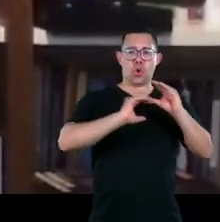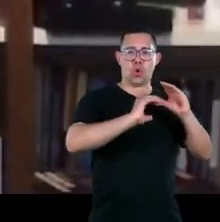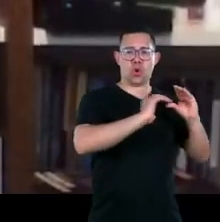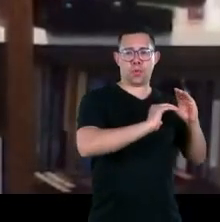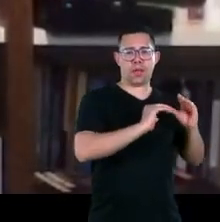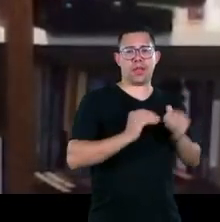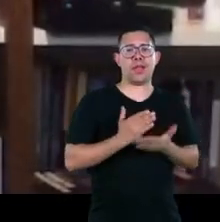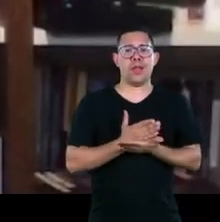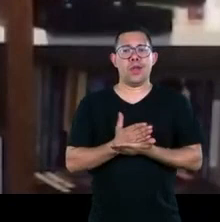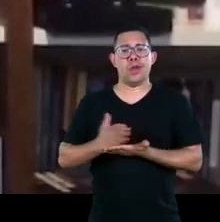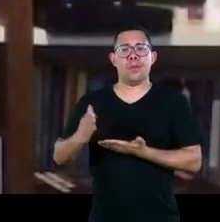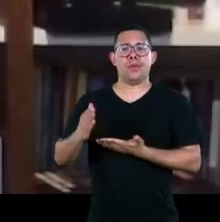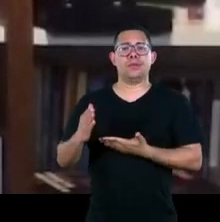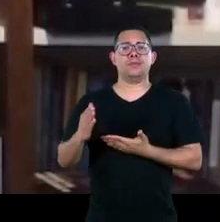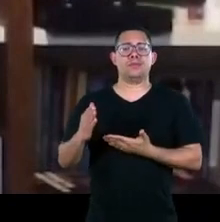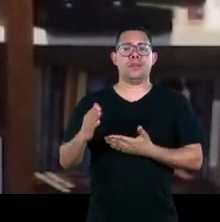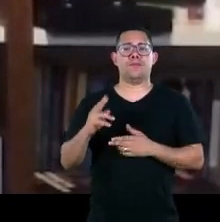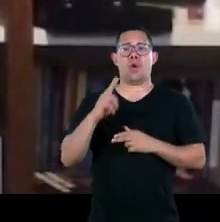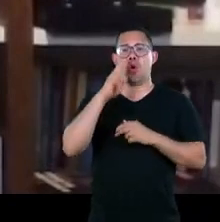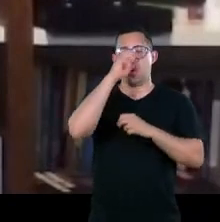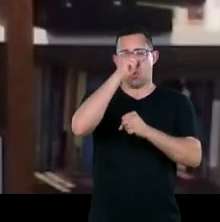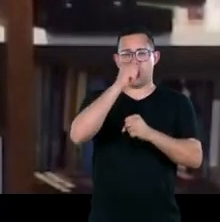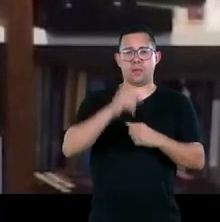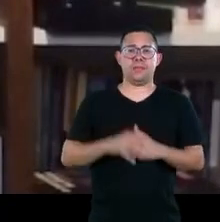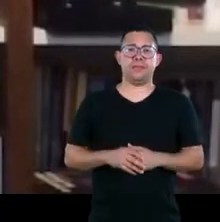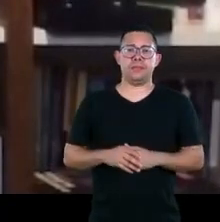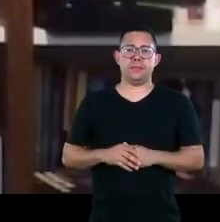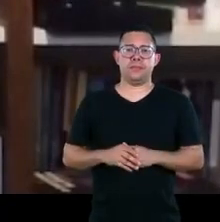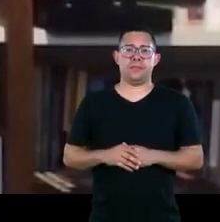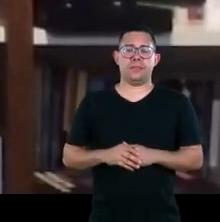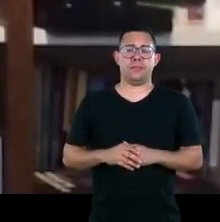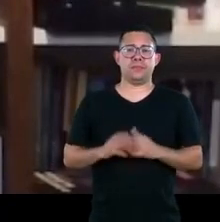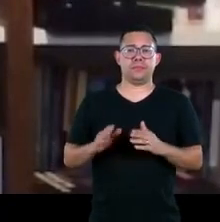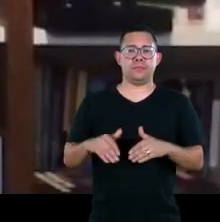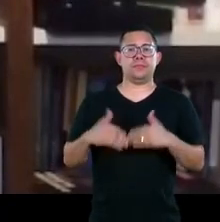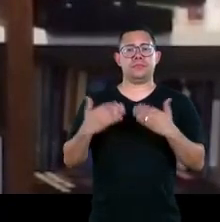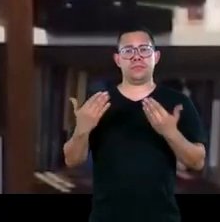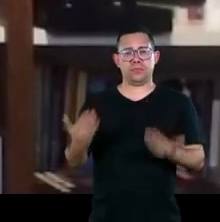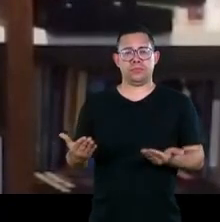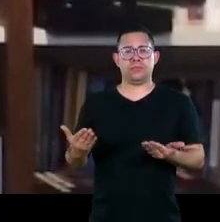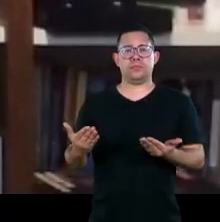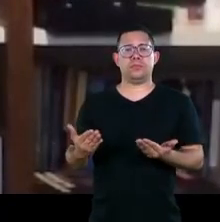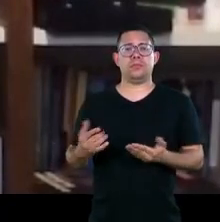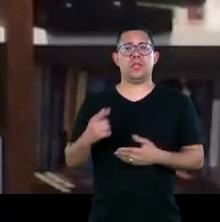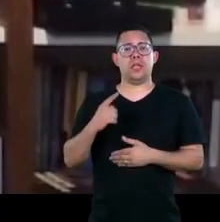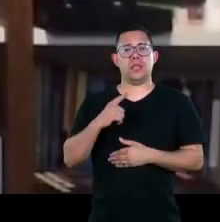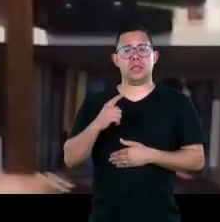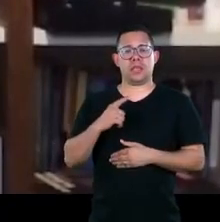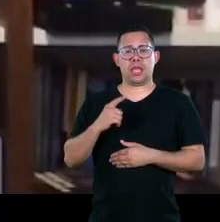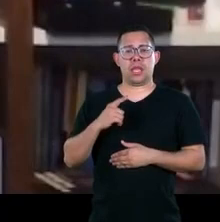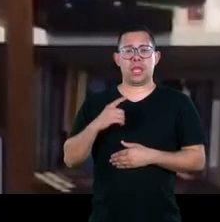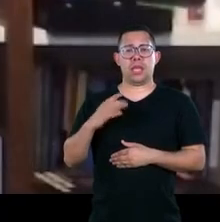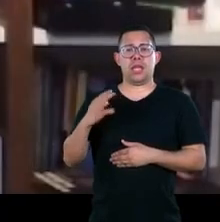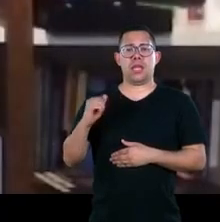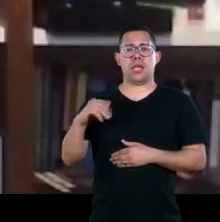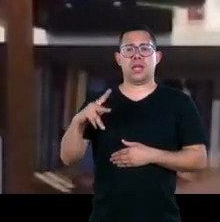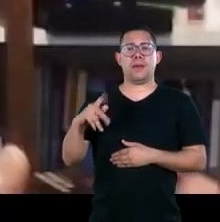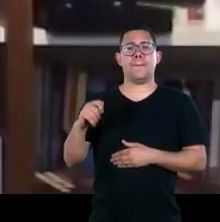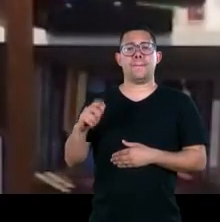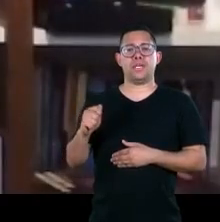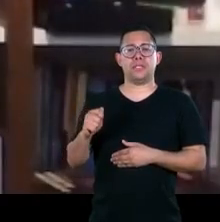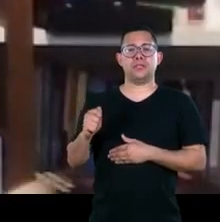muito forte também e quando as redes de comunicação entram numa campanha nacional para arrecadar doações